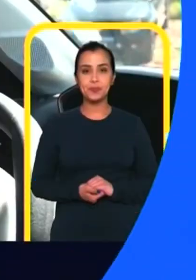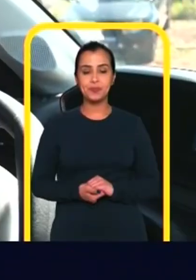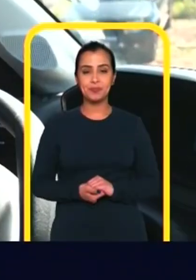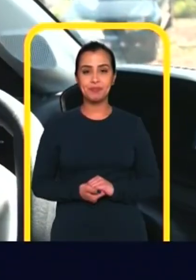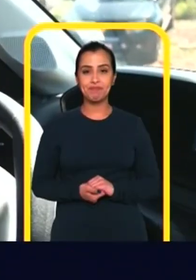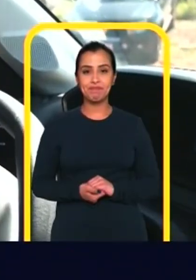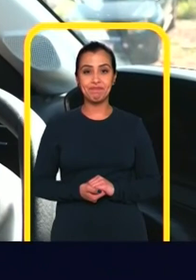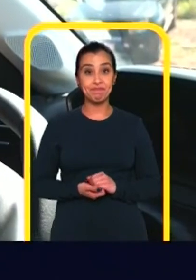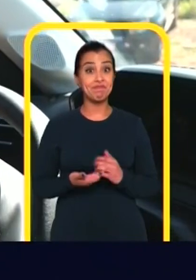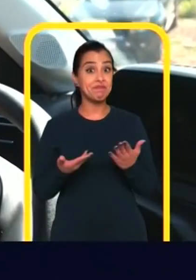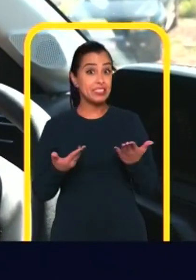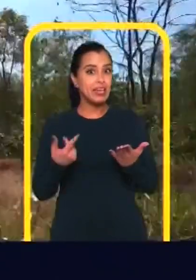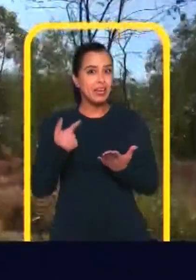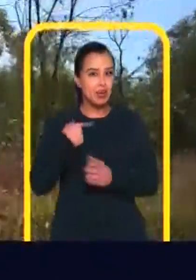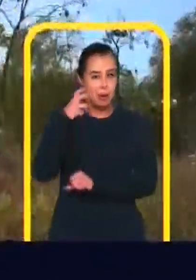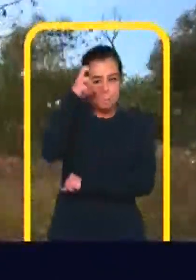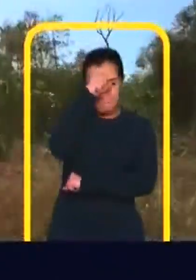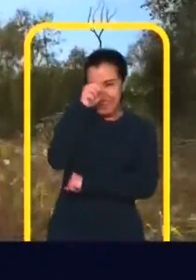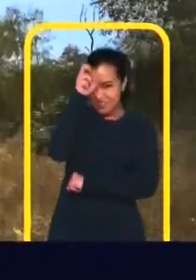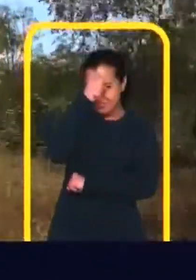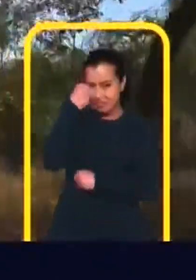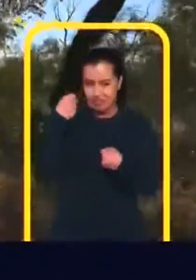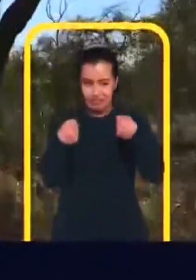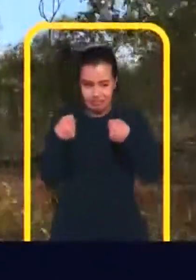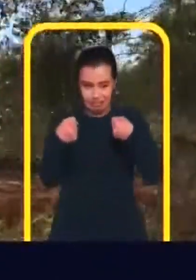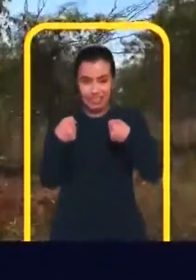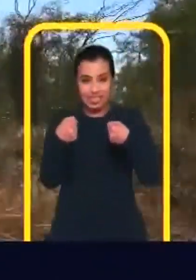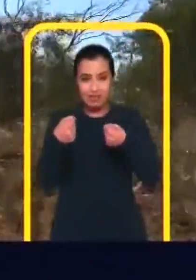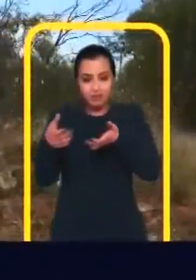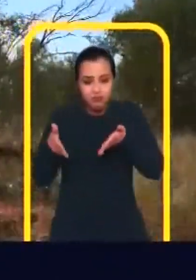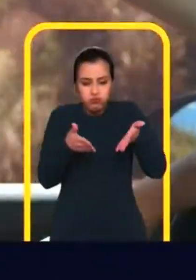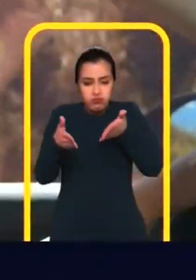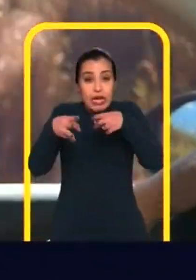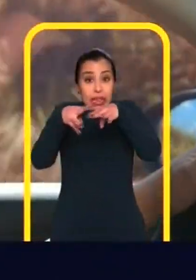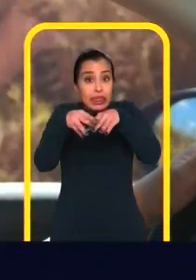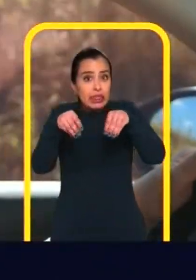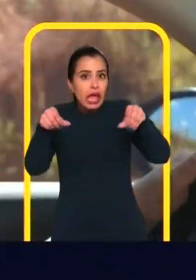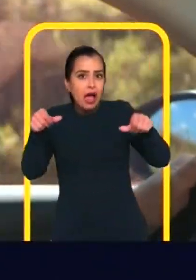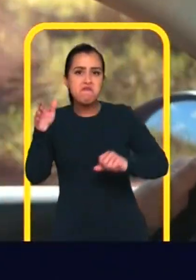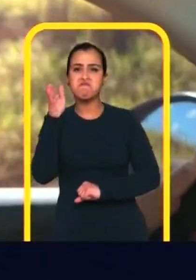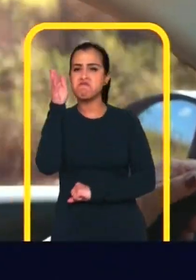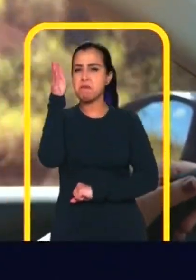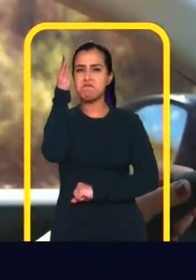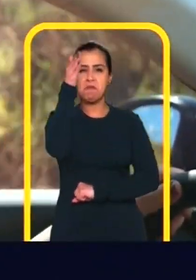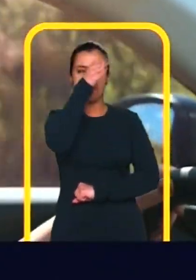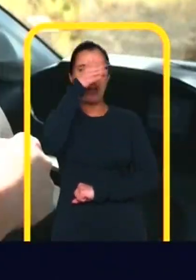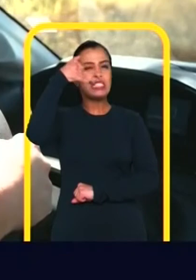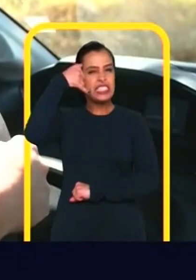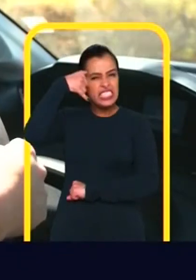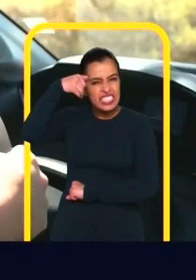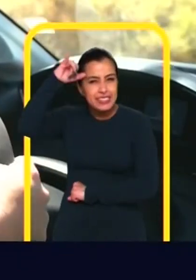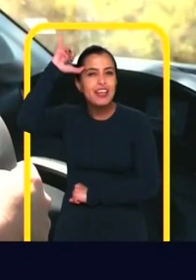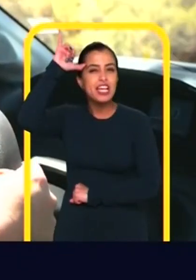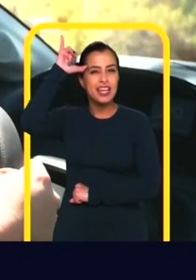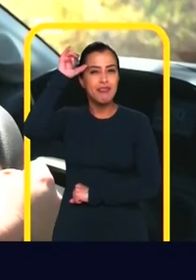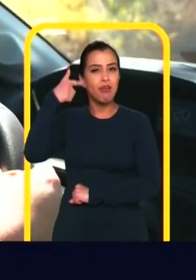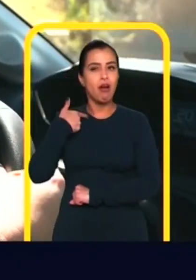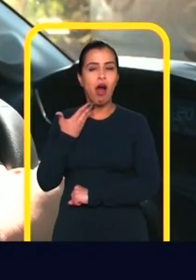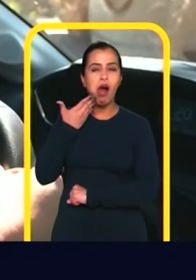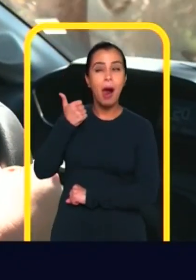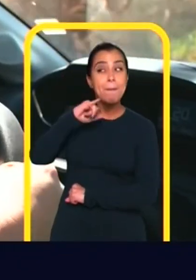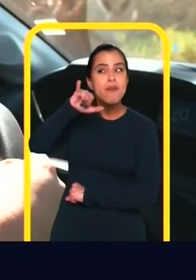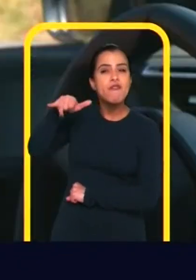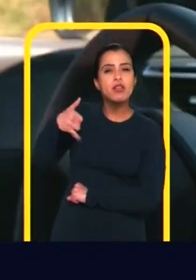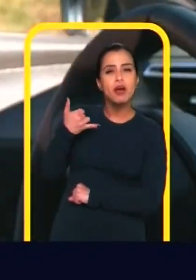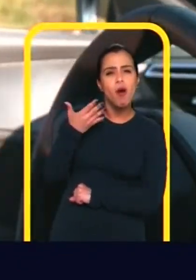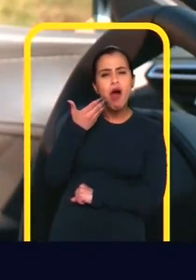Bom, eu aprendi a dirigir em estrada de terra como essa Ia pra sítio, pra rancho Aproveitava pra pegar o carro e poder